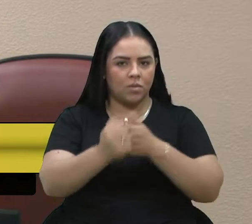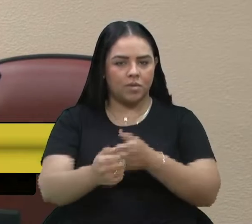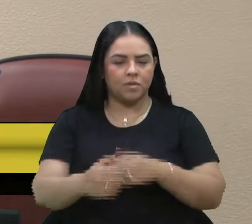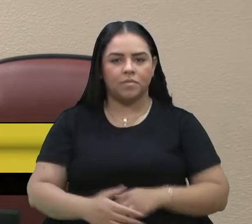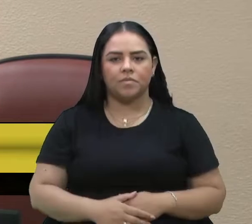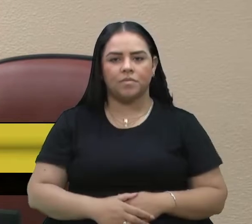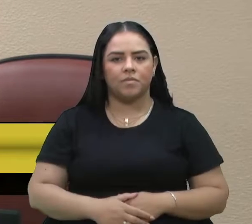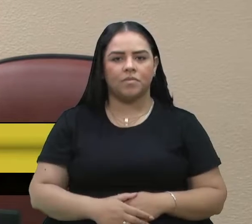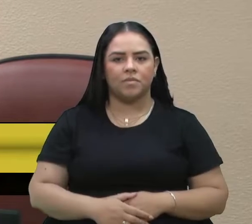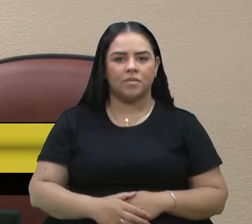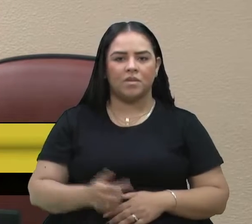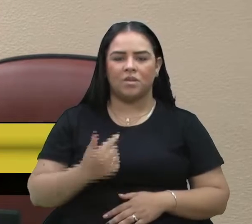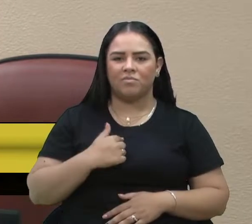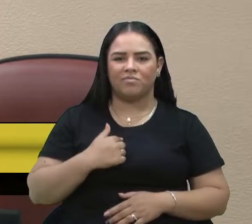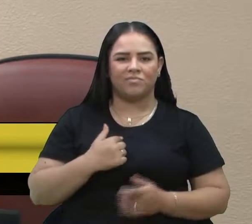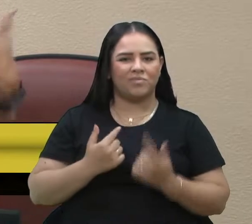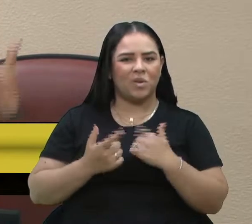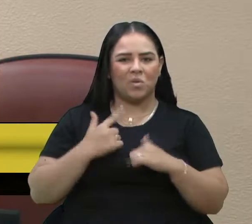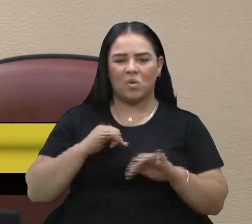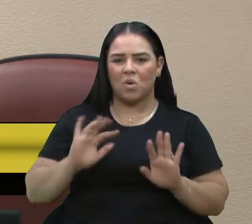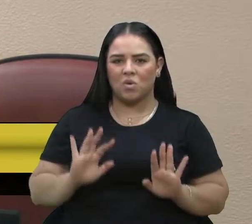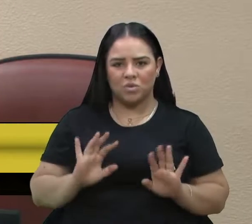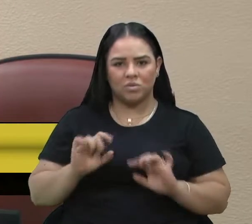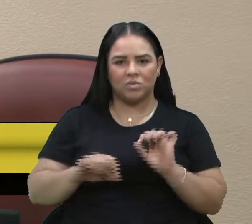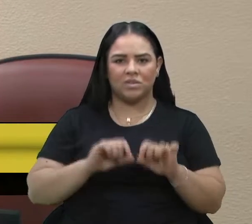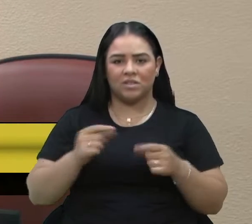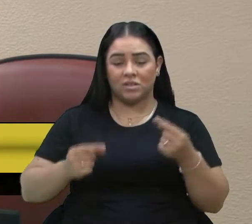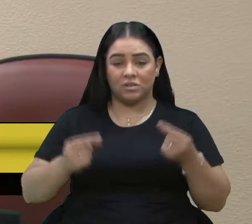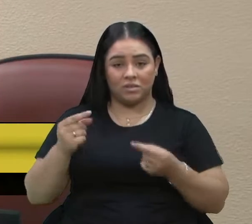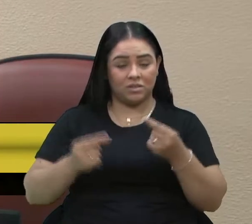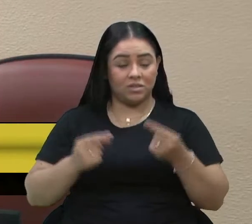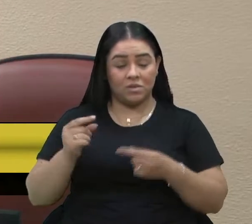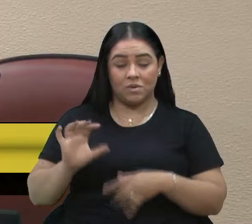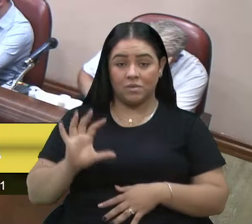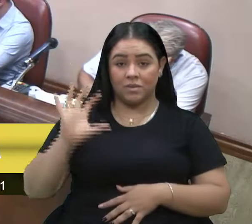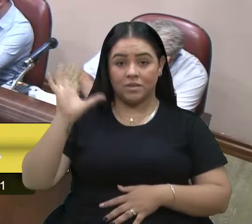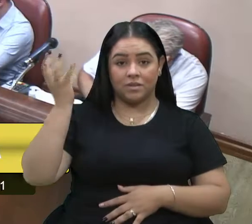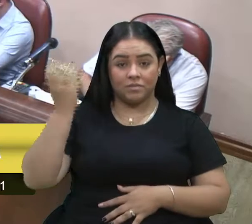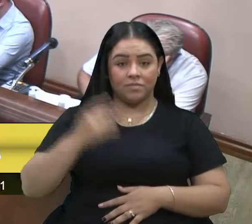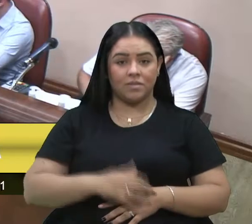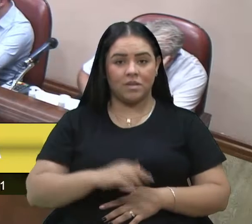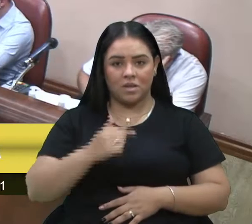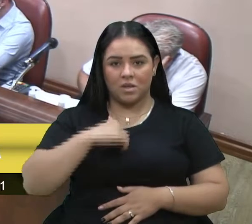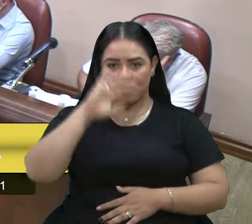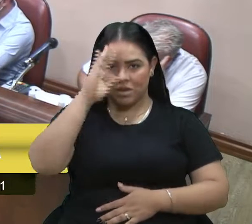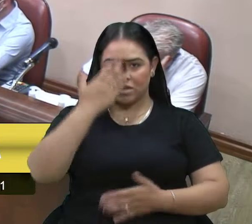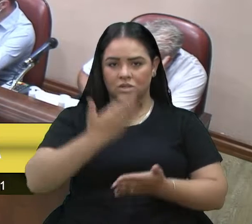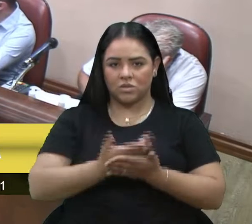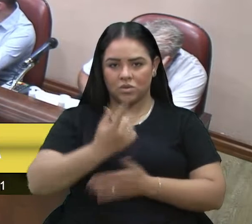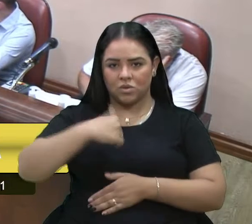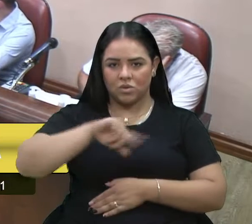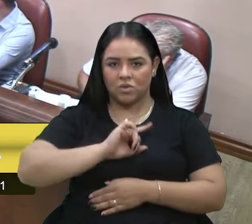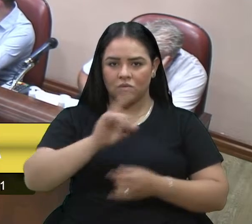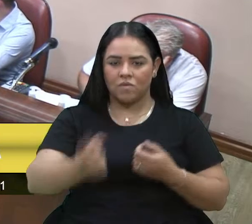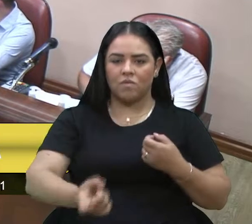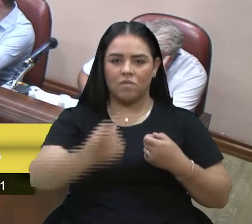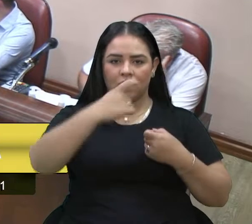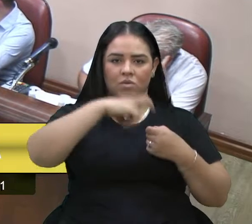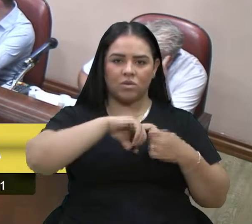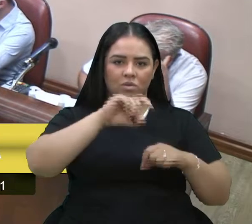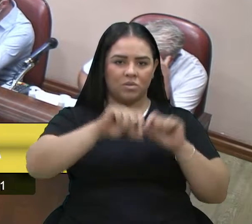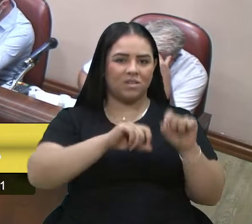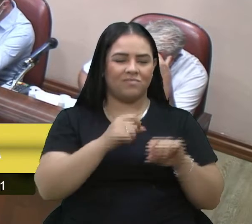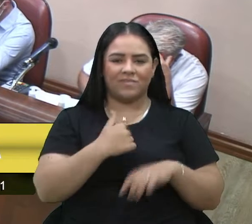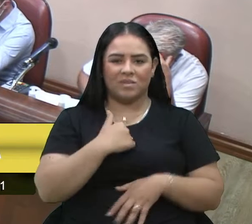Não gosto nada do rumo que essa nossa discussão levou. Eu acho que a gente volta a uma questão que me